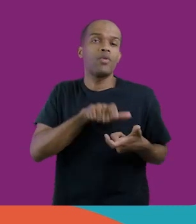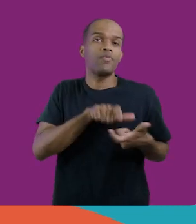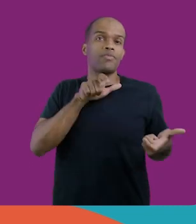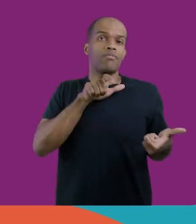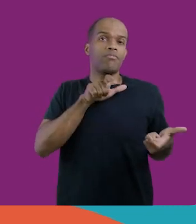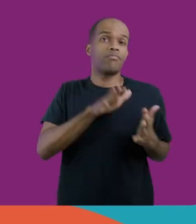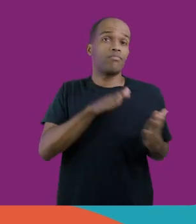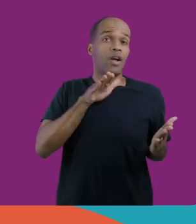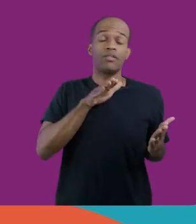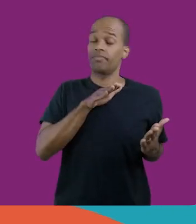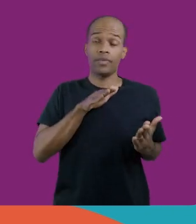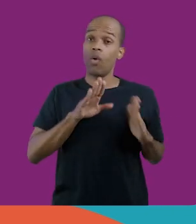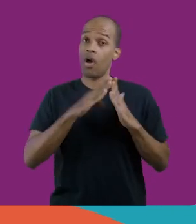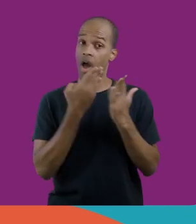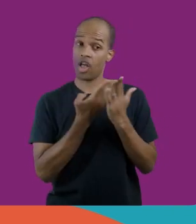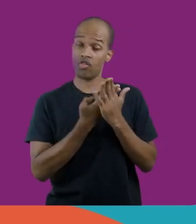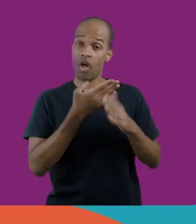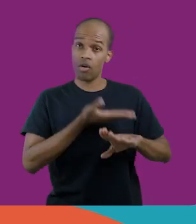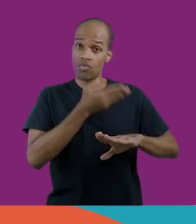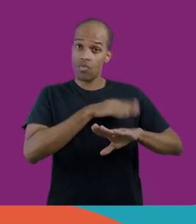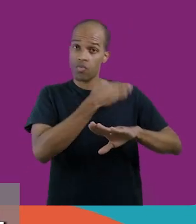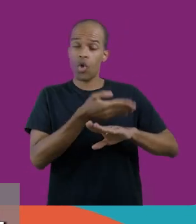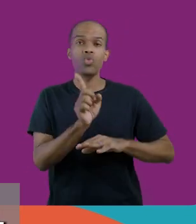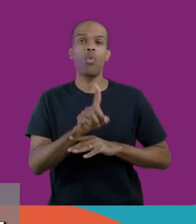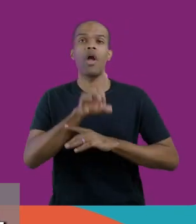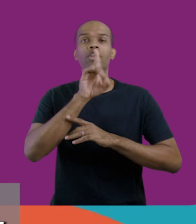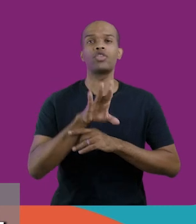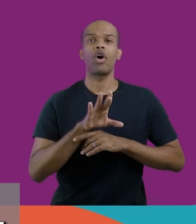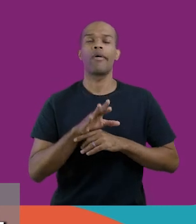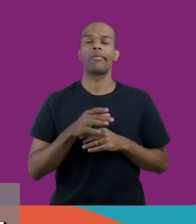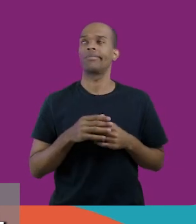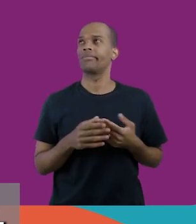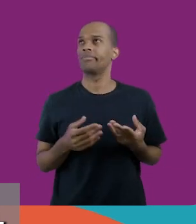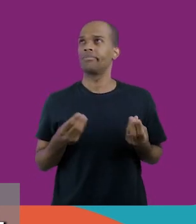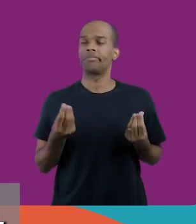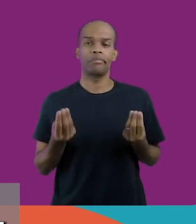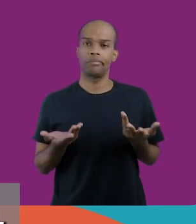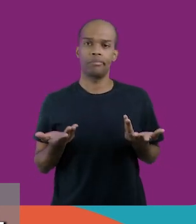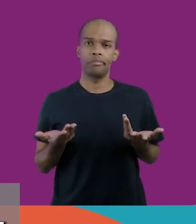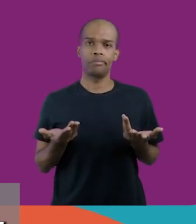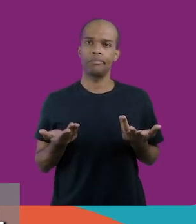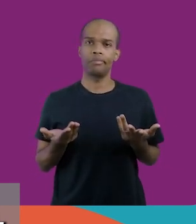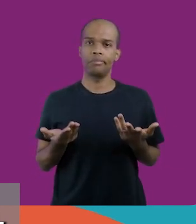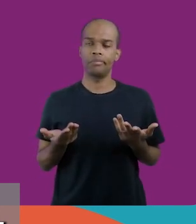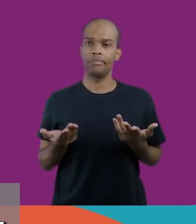é só ampliar o tempo. A escola de tempo integral, ela não é só para tirar o estudante